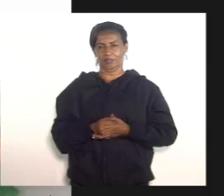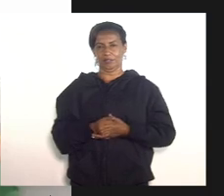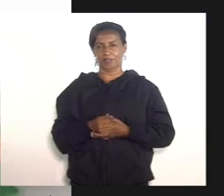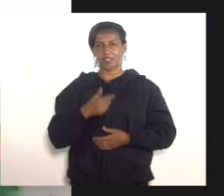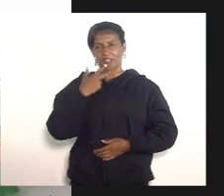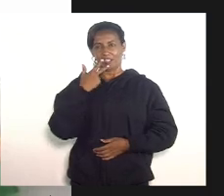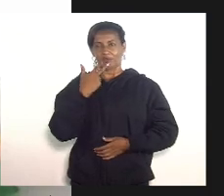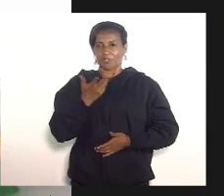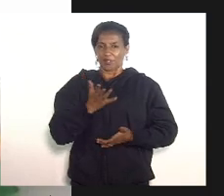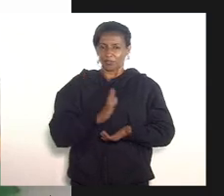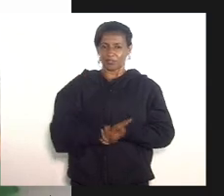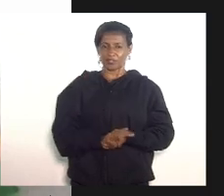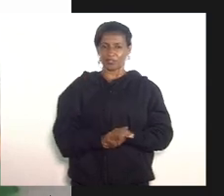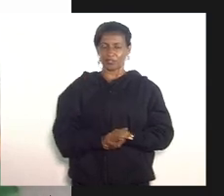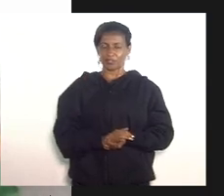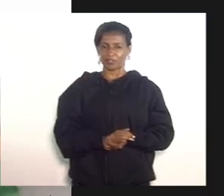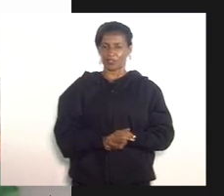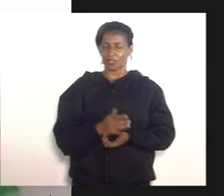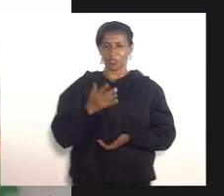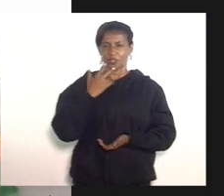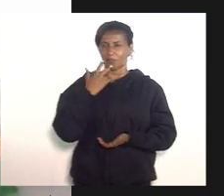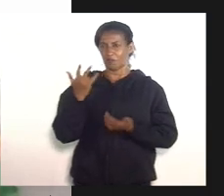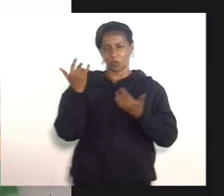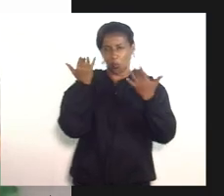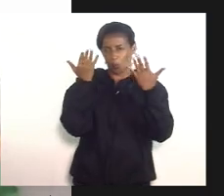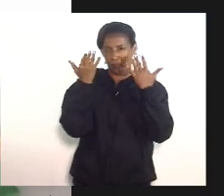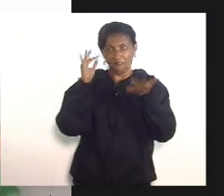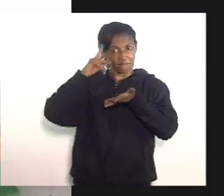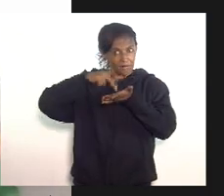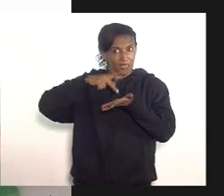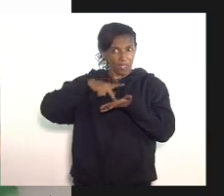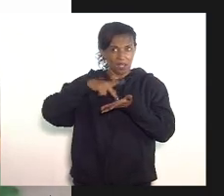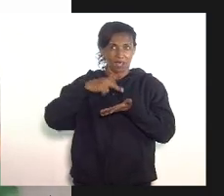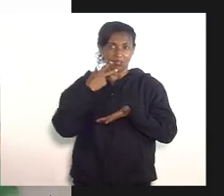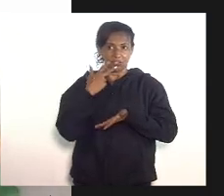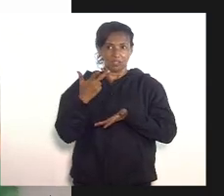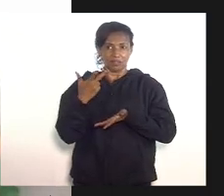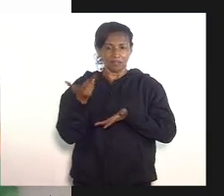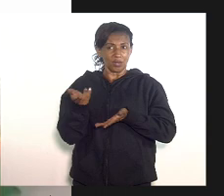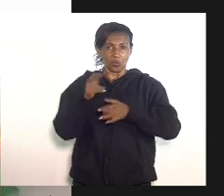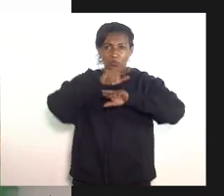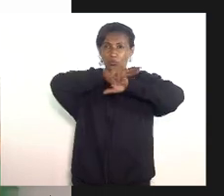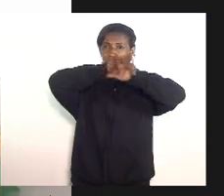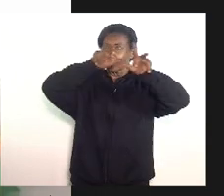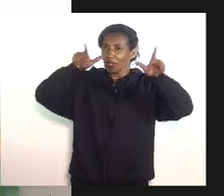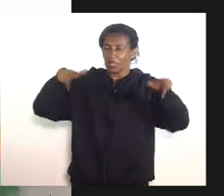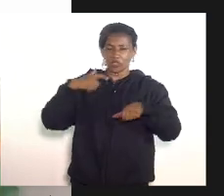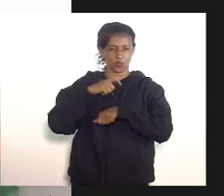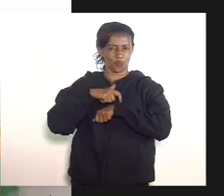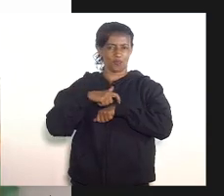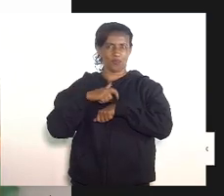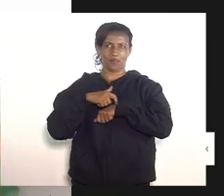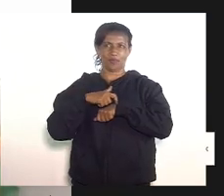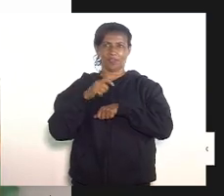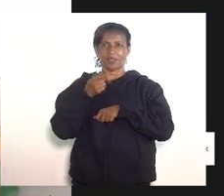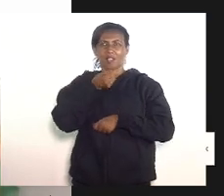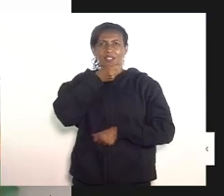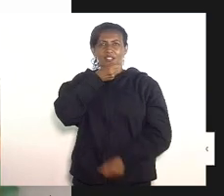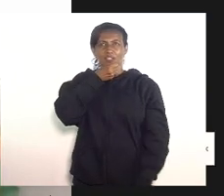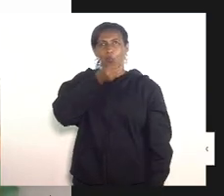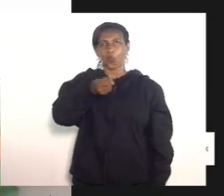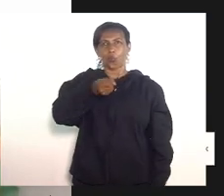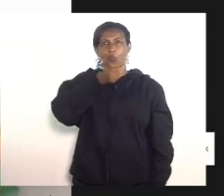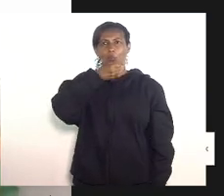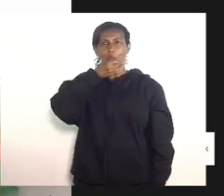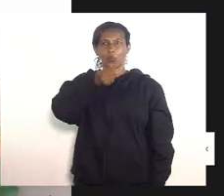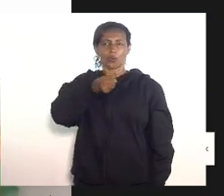estamos aqui fazendo ilações isso é a realidade porque ele disse publicamente em diferentes momentos de entrevistas que ele deu